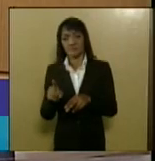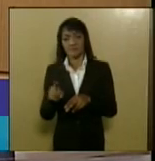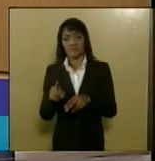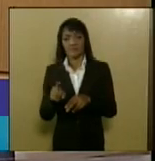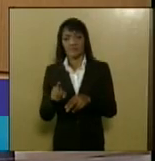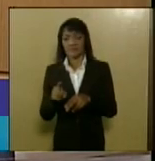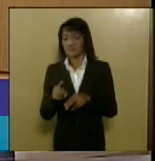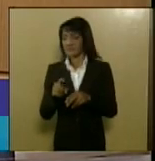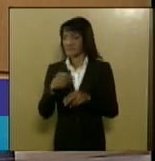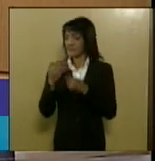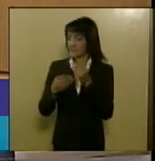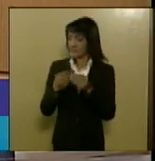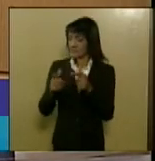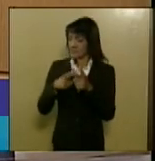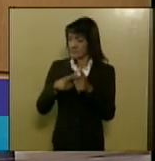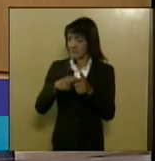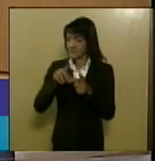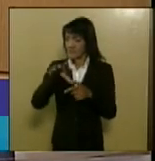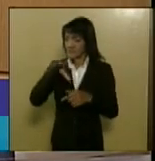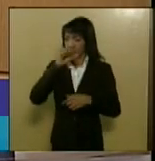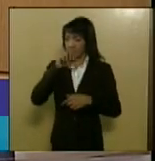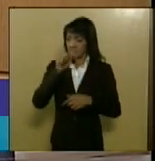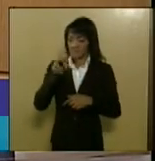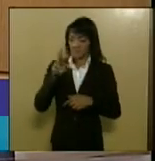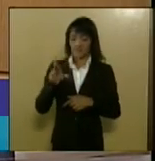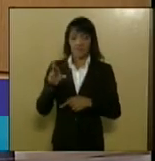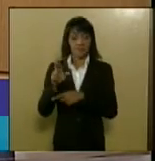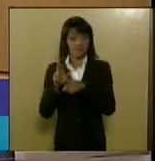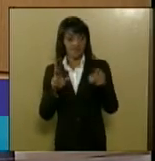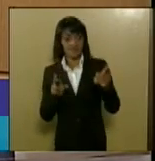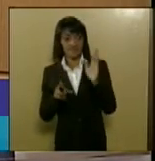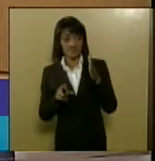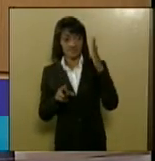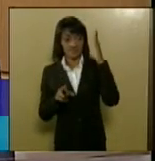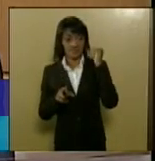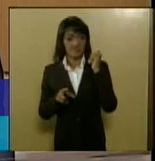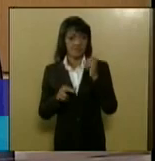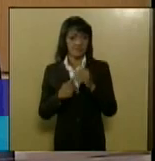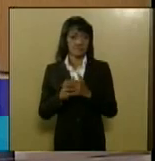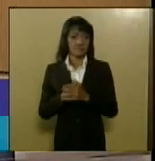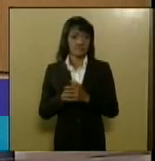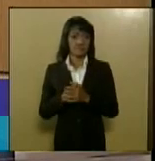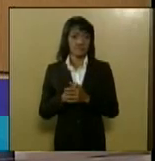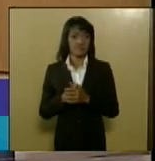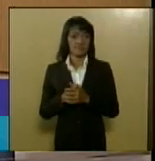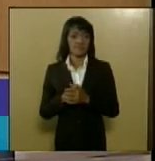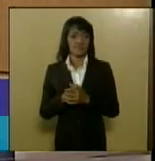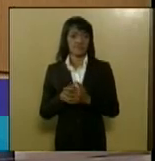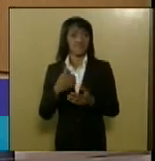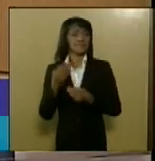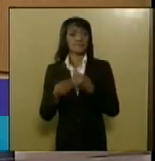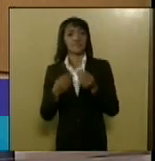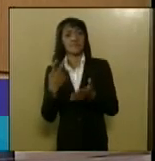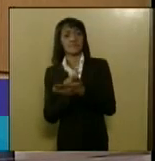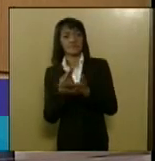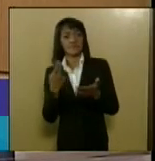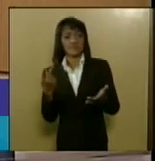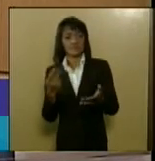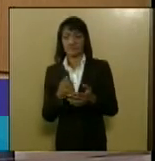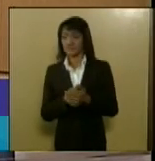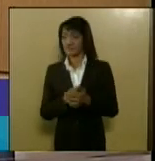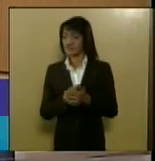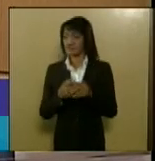árvore respiratória porque o carvão como todo mundo sabe ele é extremamente tóxico para as vias aéreas aquele